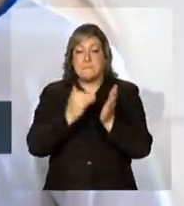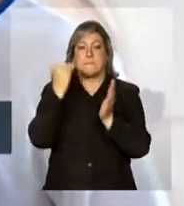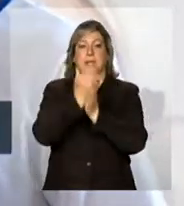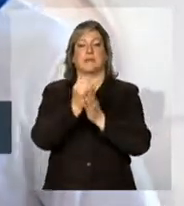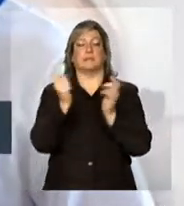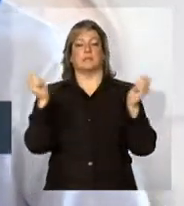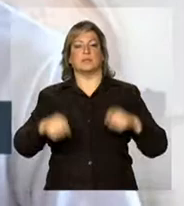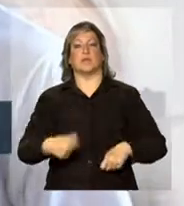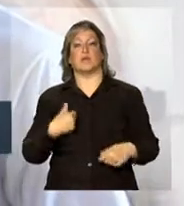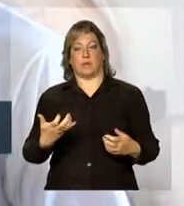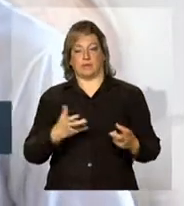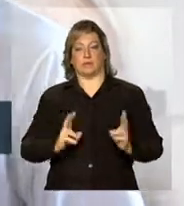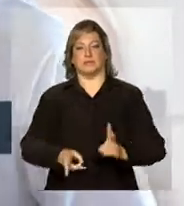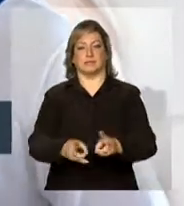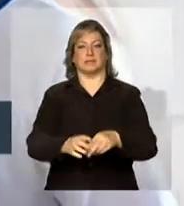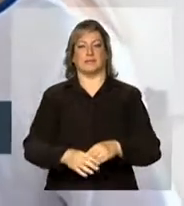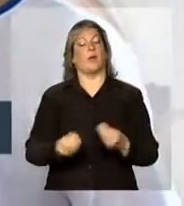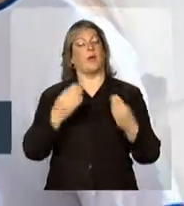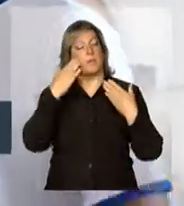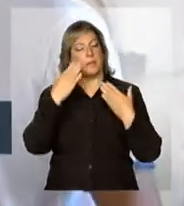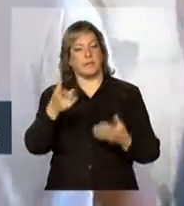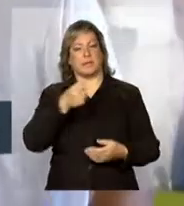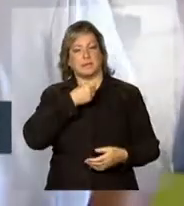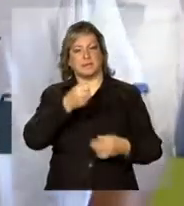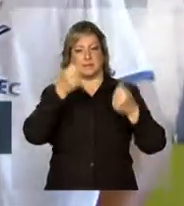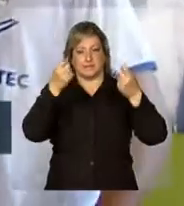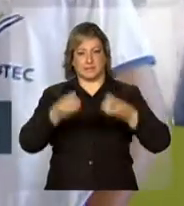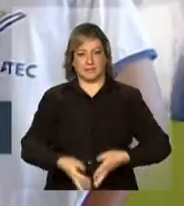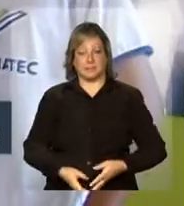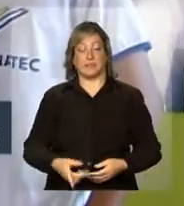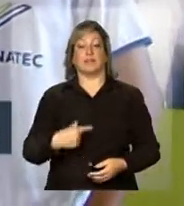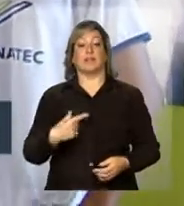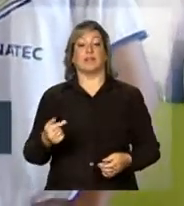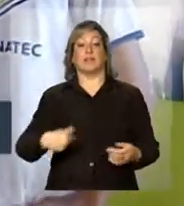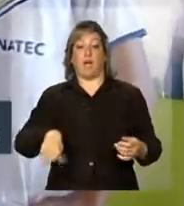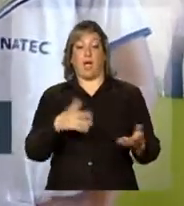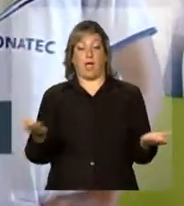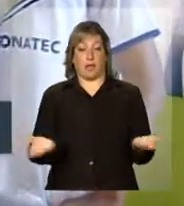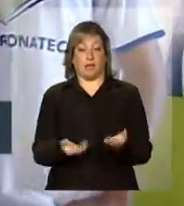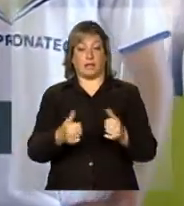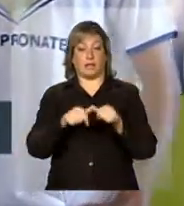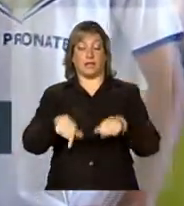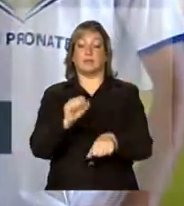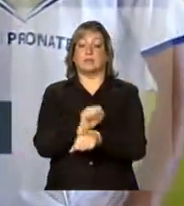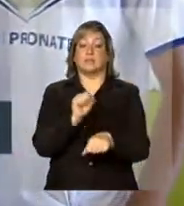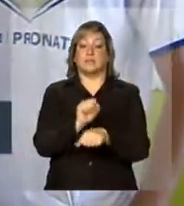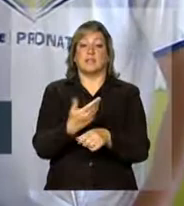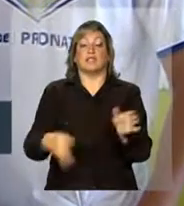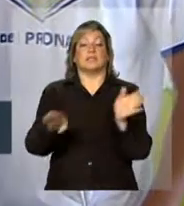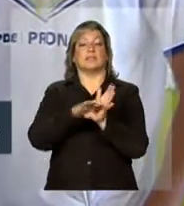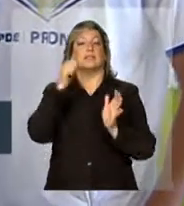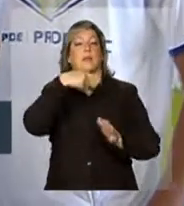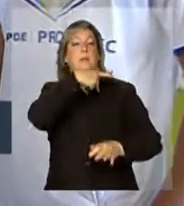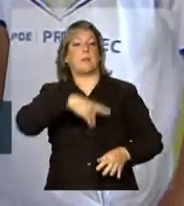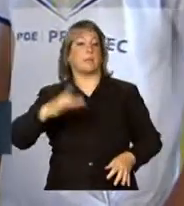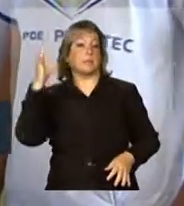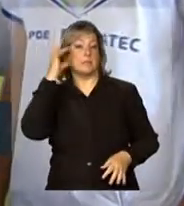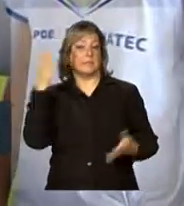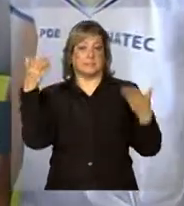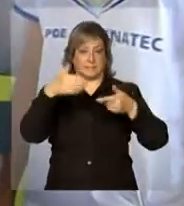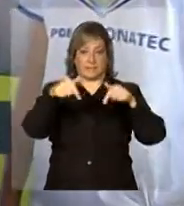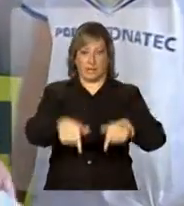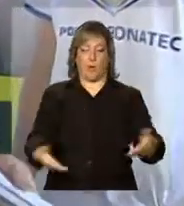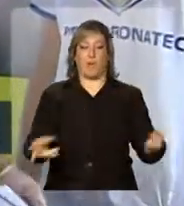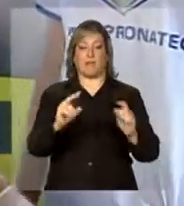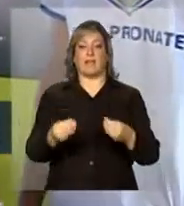necessário. É o que eu sempre penso. Muito obrigada pela sua participação. E nós estamos aqui aguardando a chegada da presidenta Dilma Rousseff, que